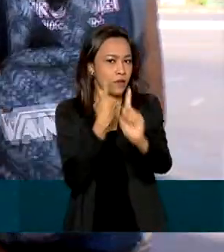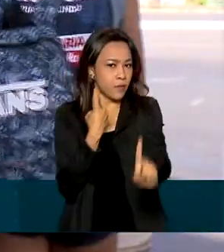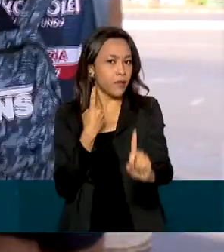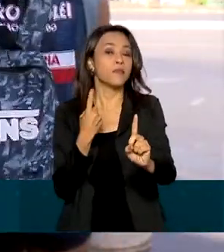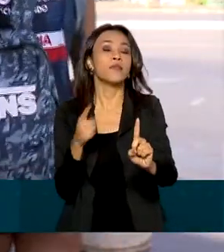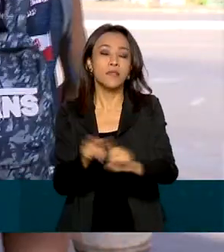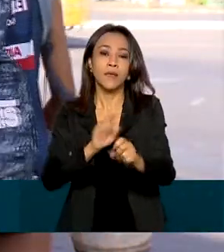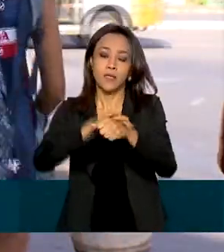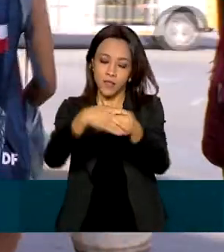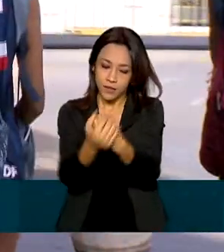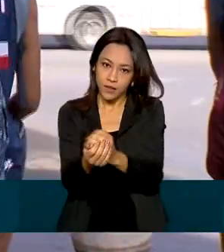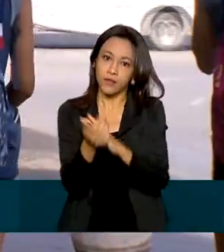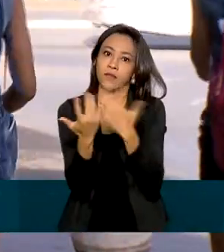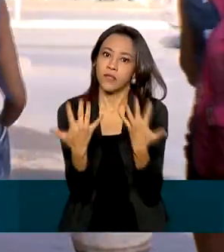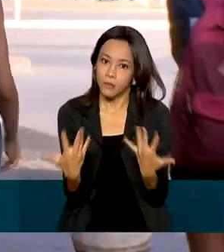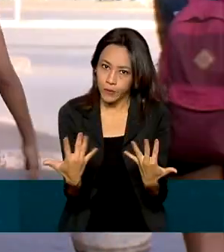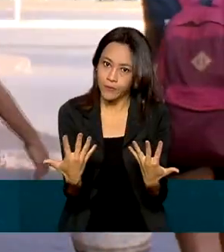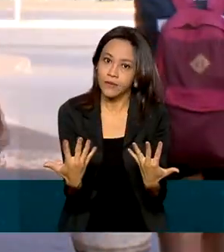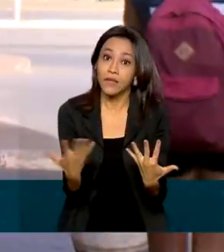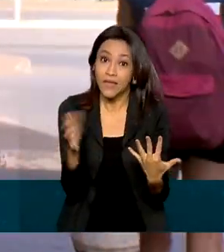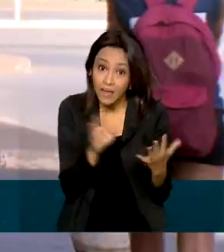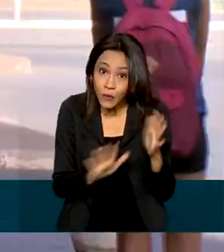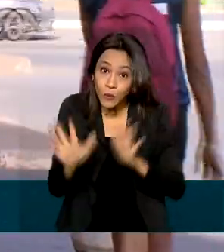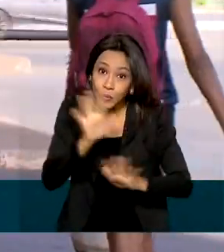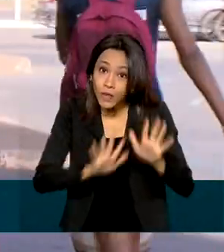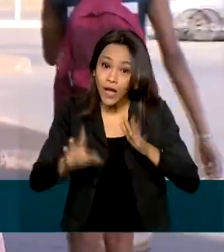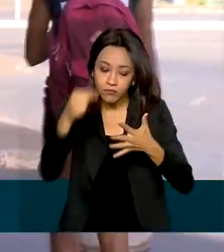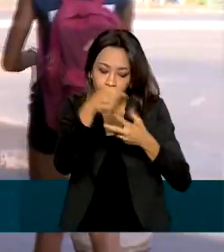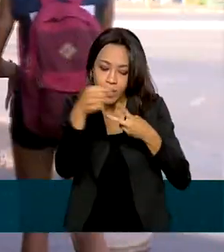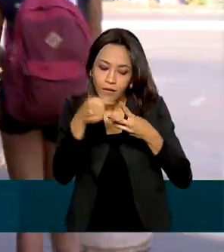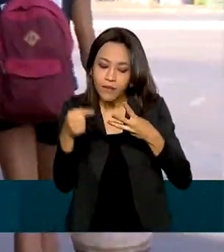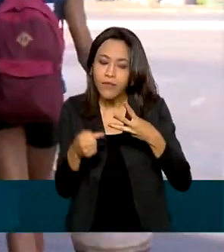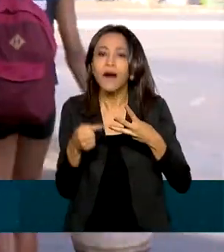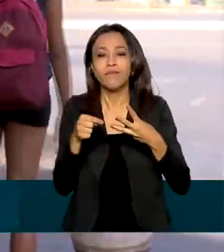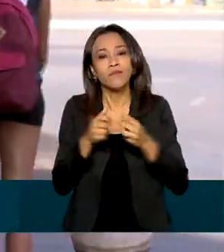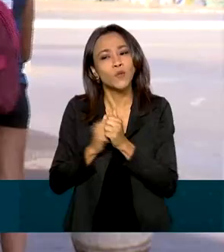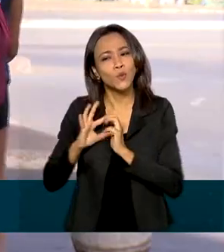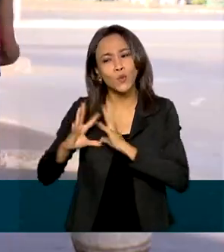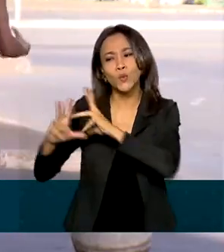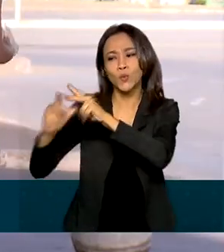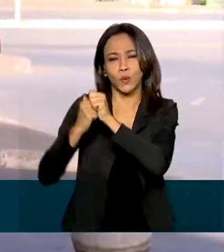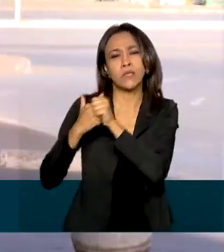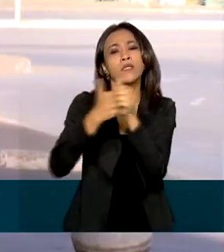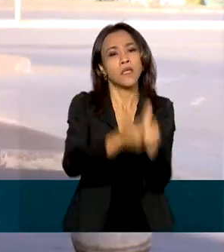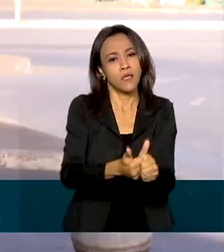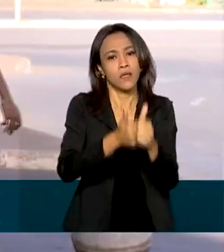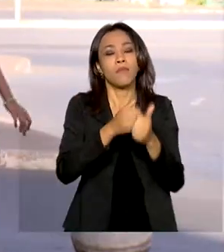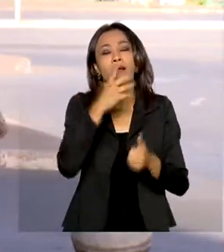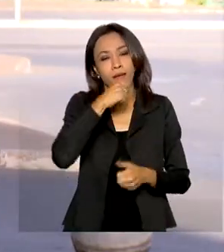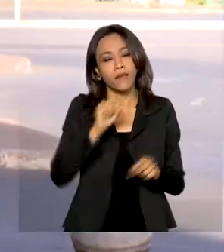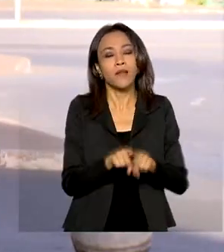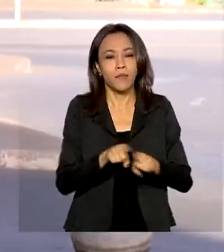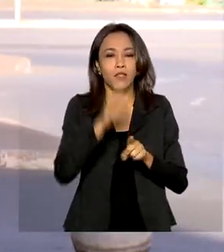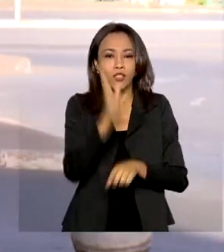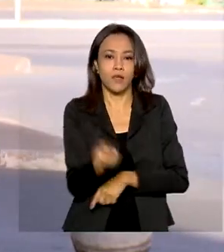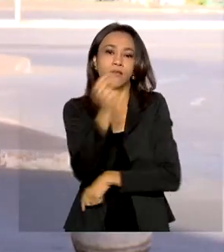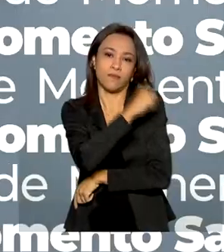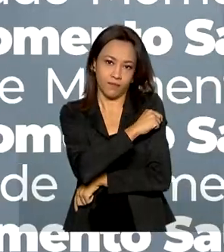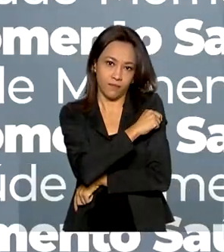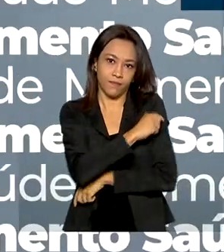higienização das mãos. Esses cuidados devem ser seguidos por todos, inclusive por quem já tomou a vacina.